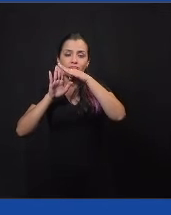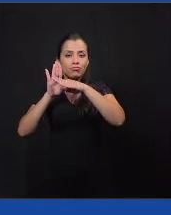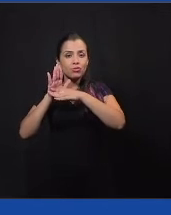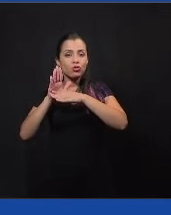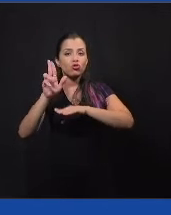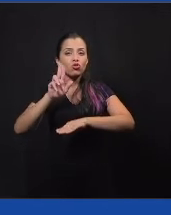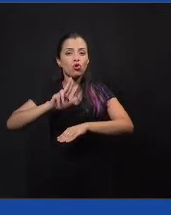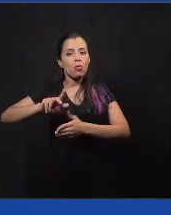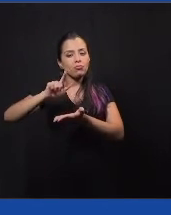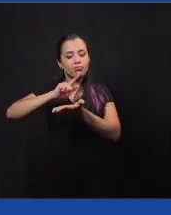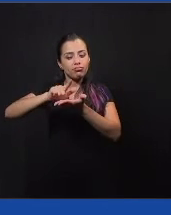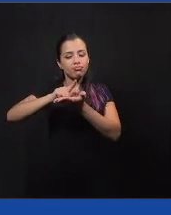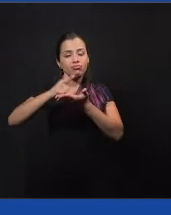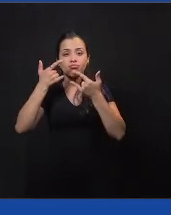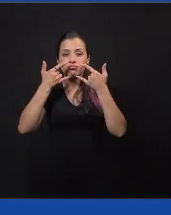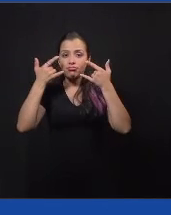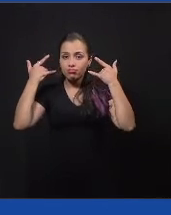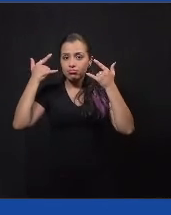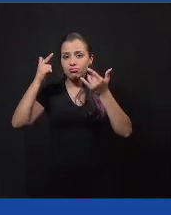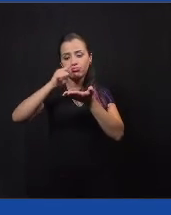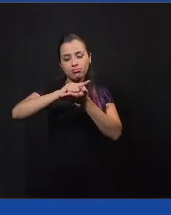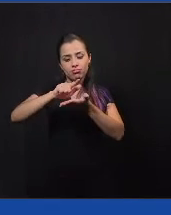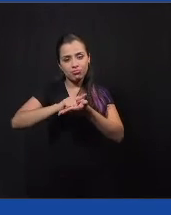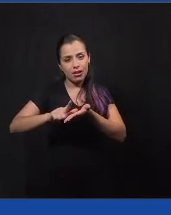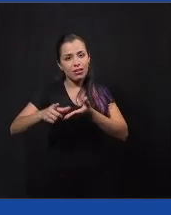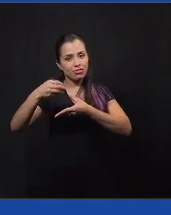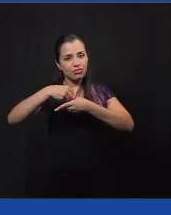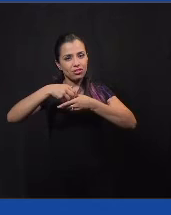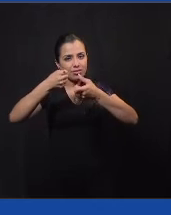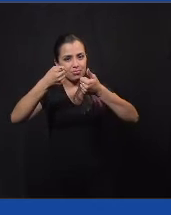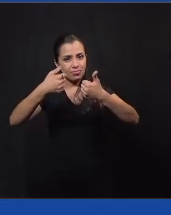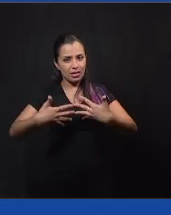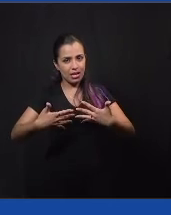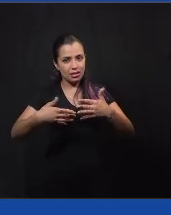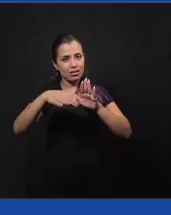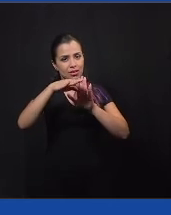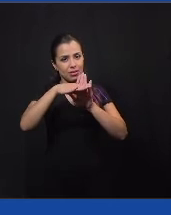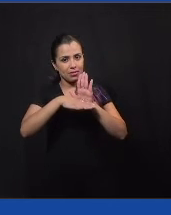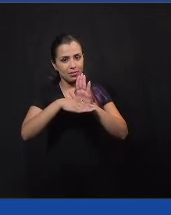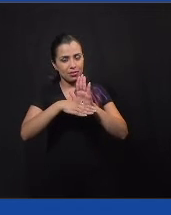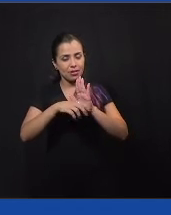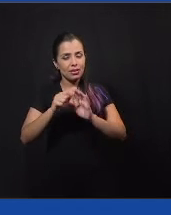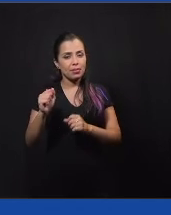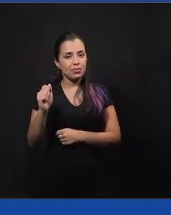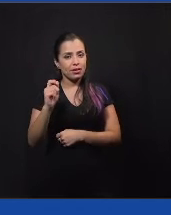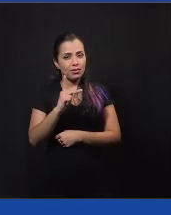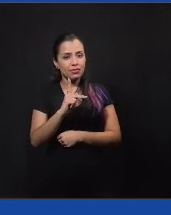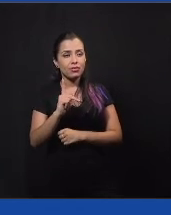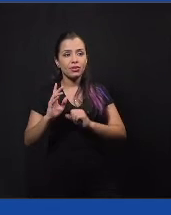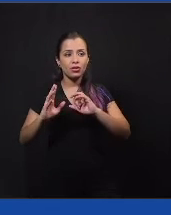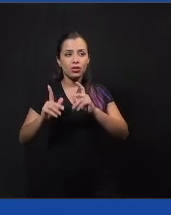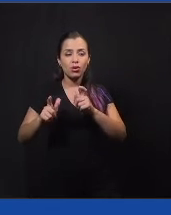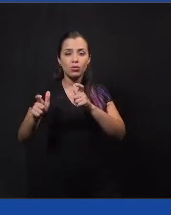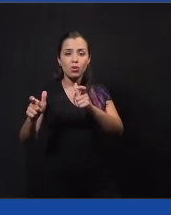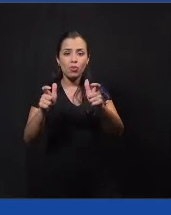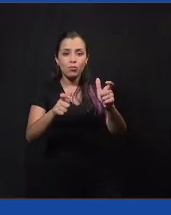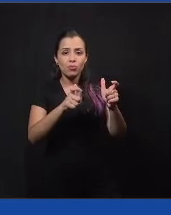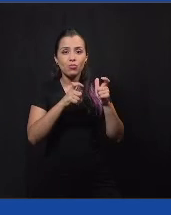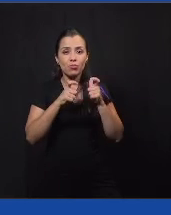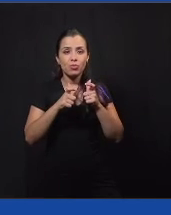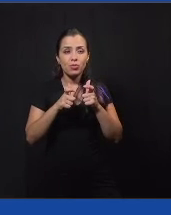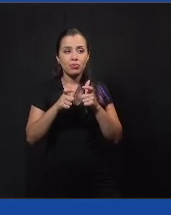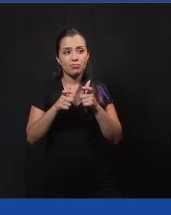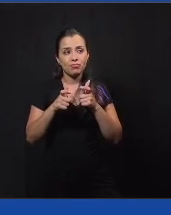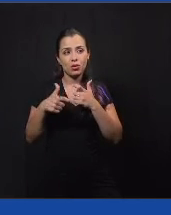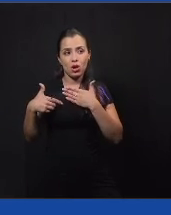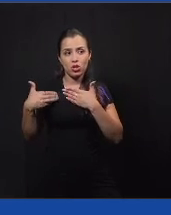higienizar as máscaras que ficavam no aplicativo, e esses foram todos os municípios da jornada. Inicialmente, gente